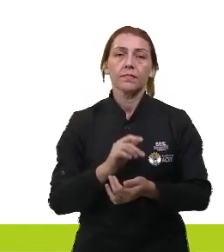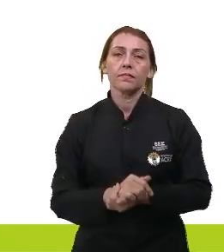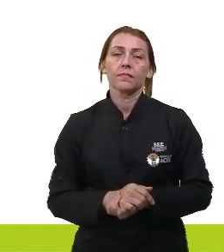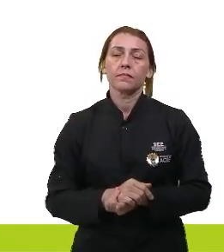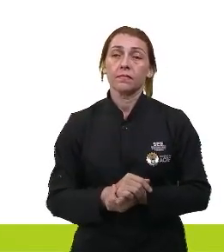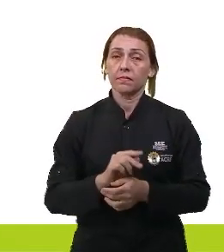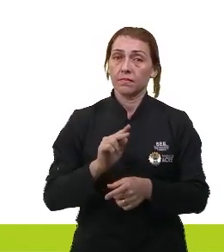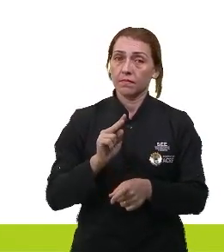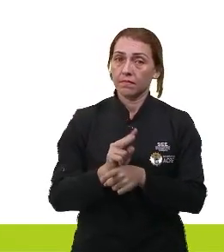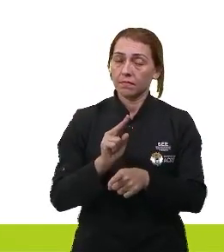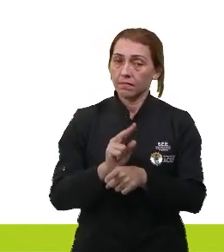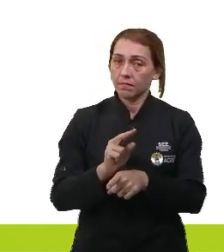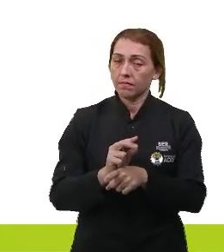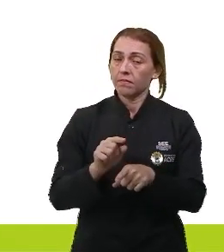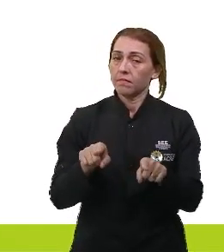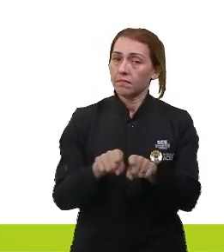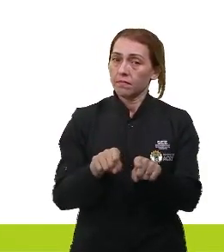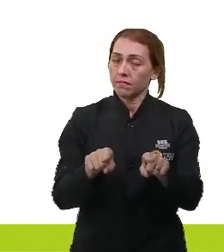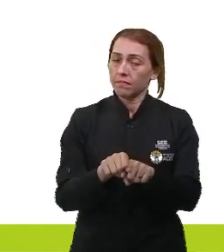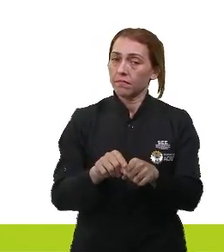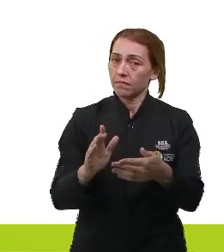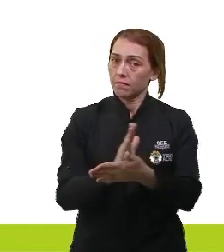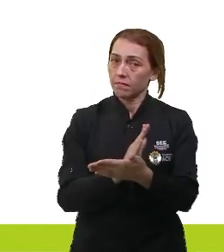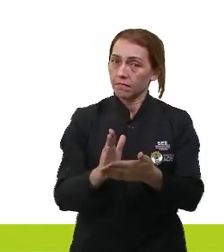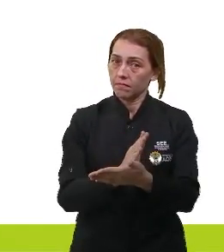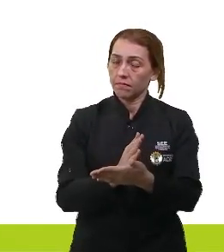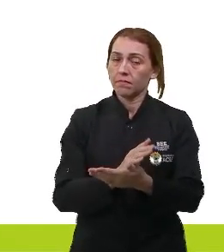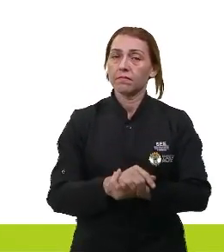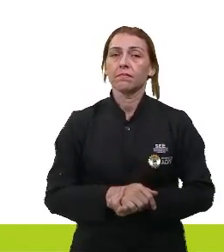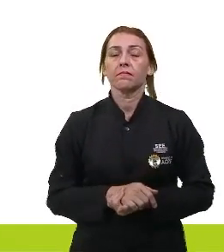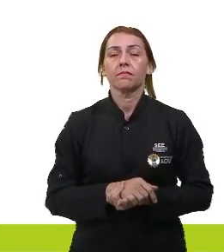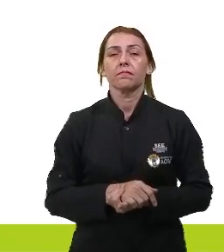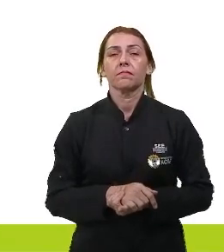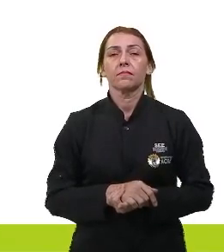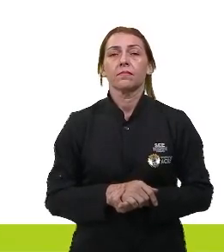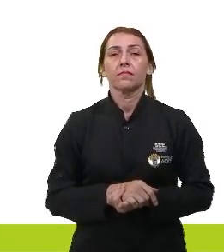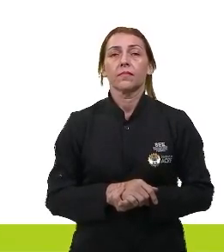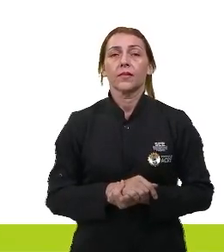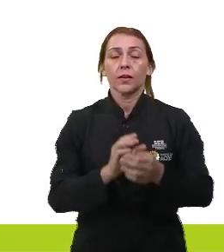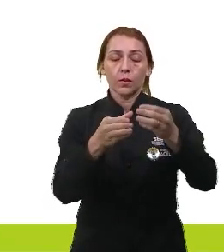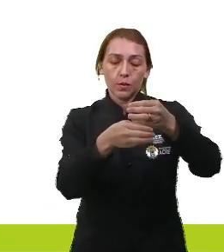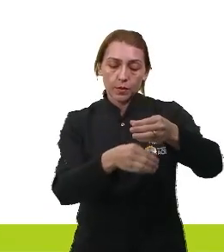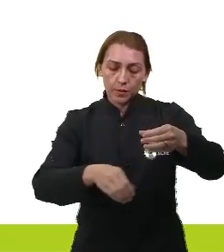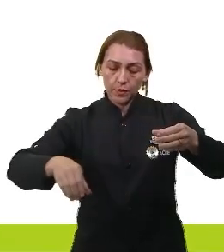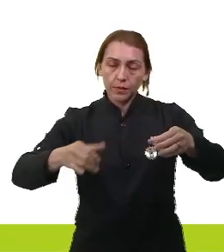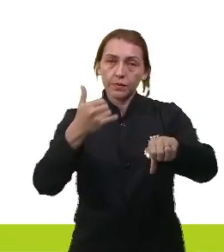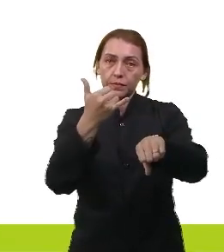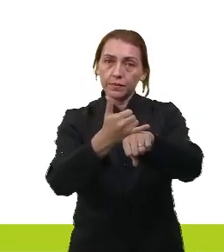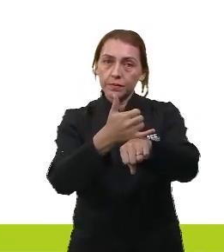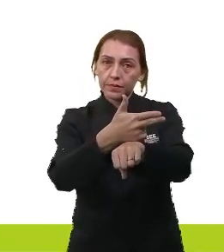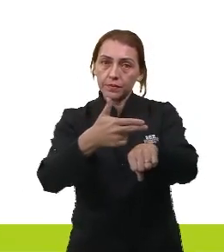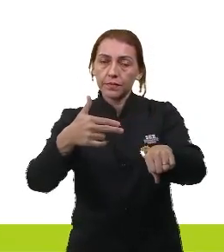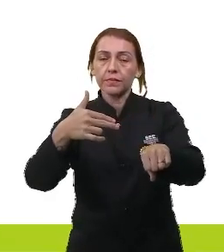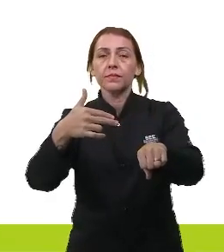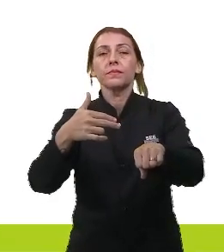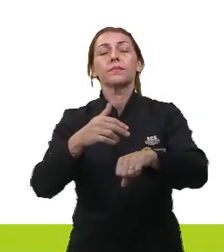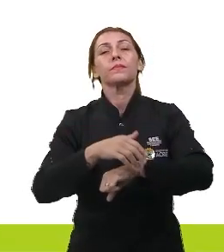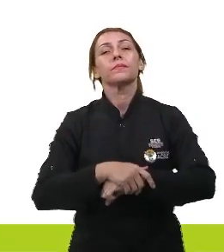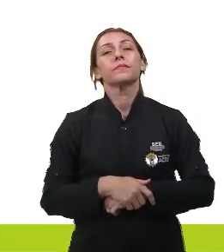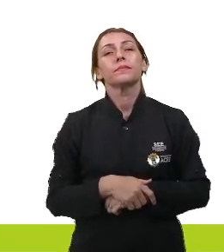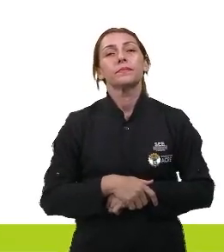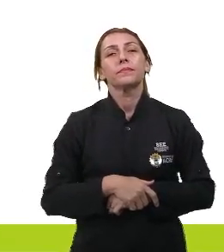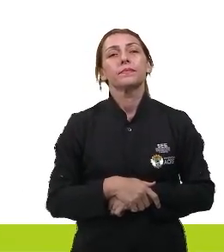que vai provocar a oxidação de alguém. considerando a tubulação de ferro então a tubulação ela é de